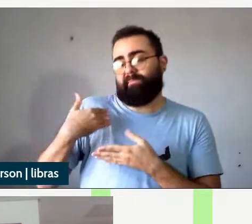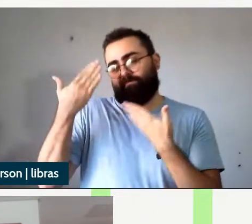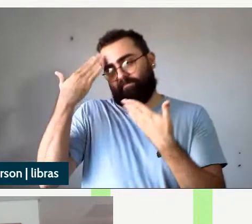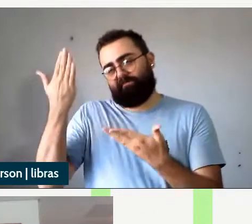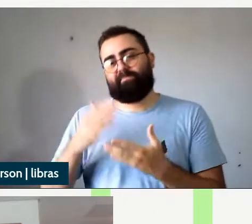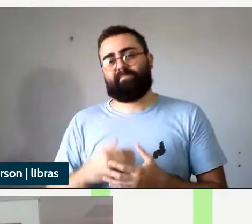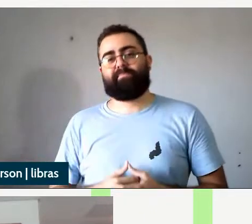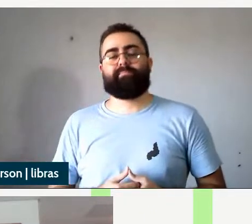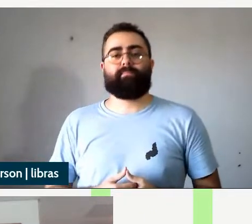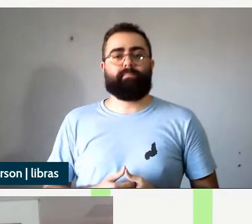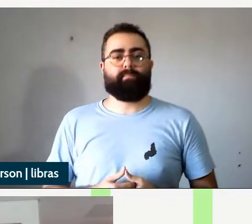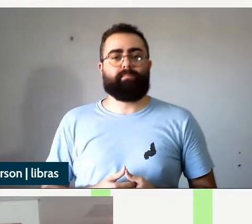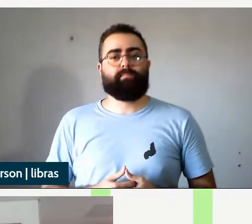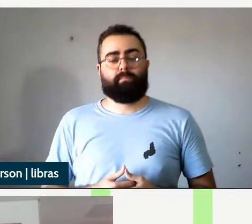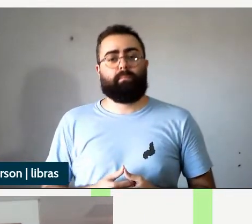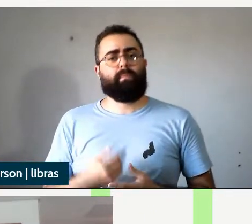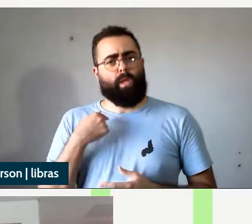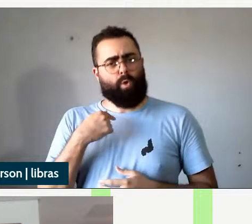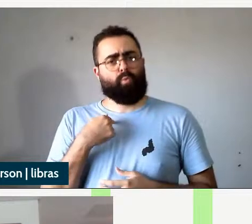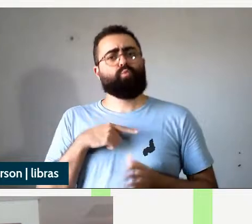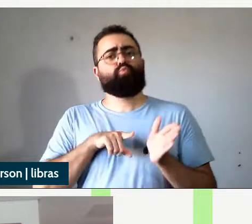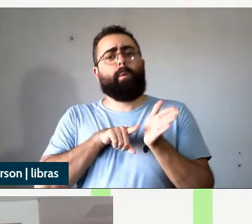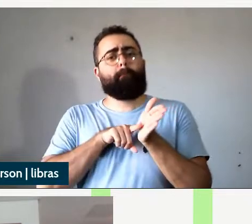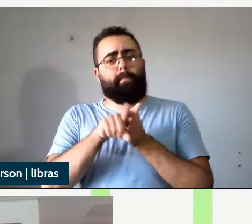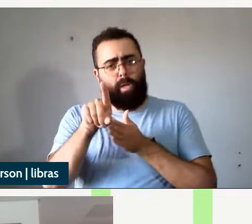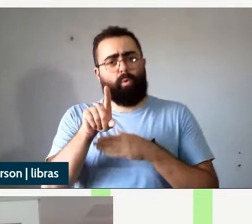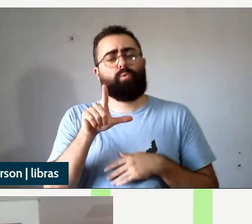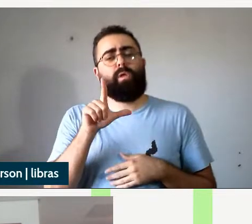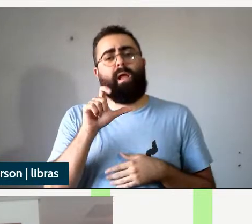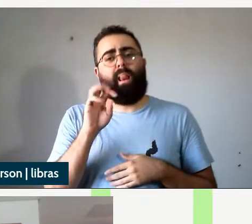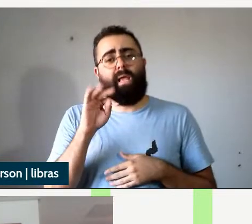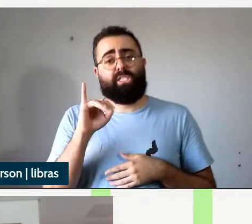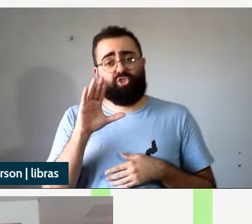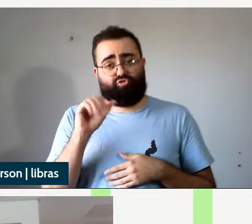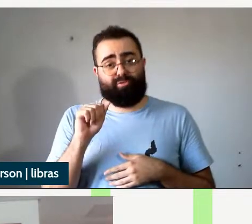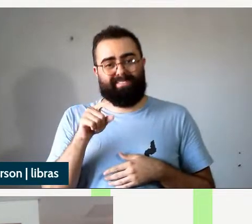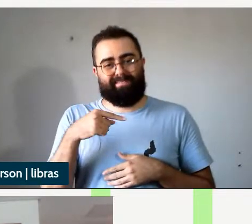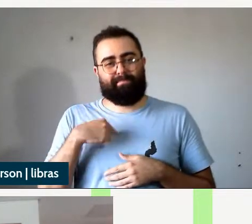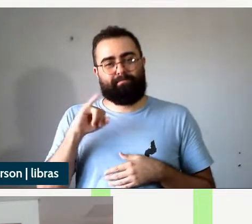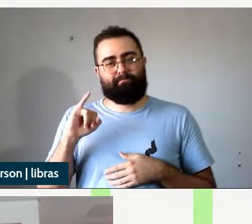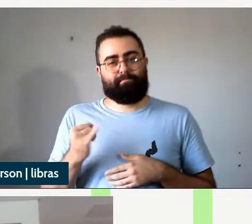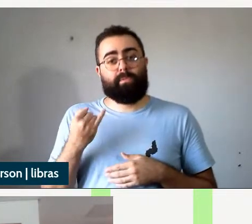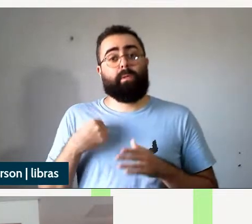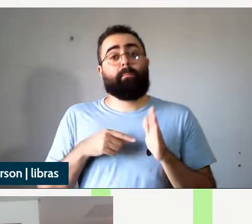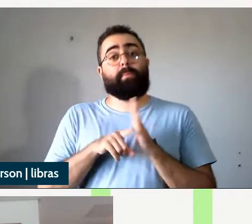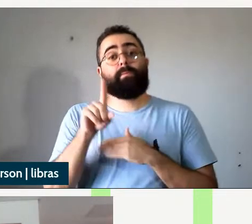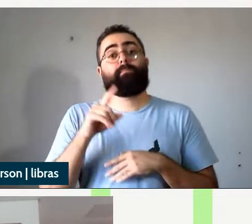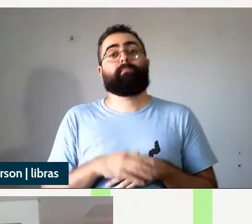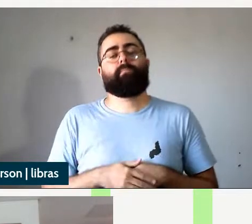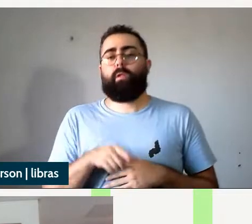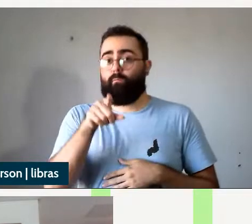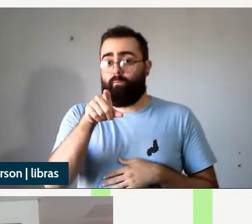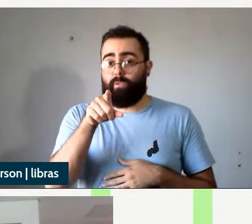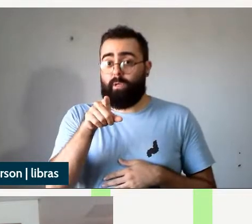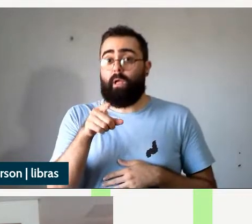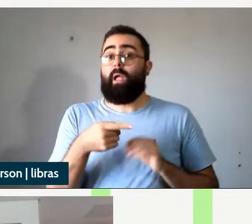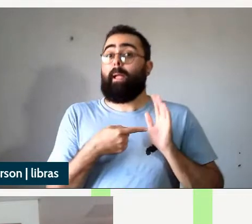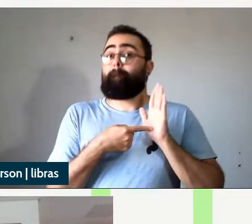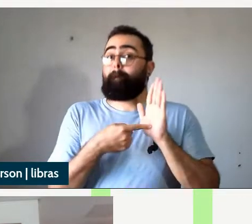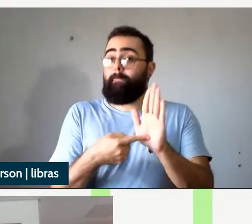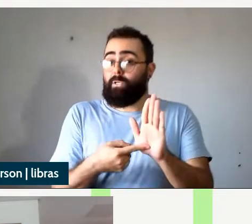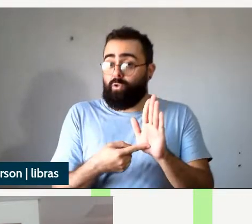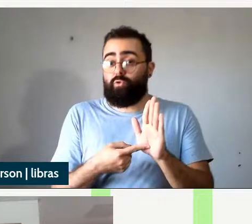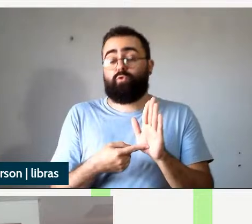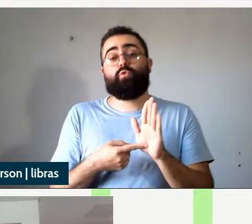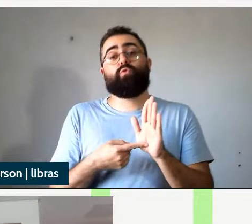perfeito eu tenho uma perguntinha também para ti Letícia tu apresenta-nos uma análise então fundamentada na coerção